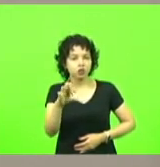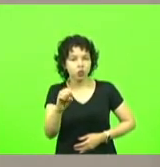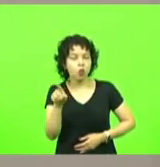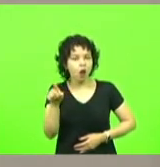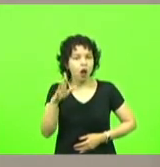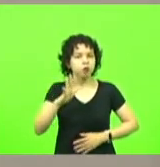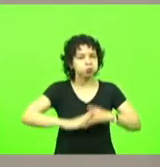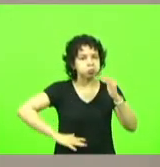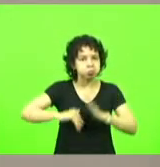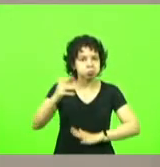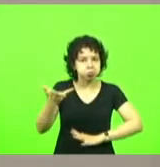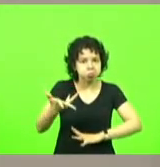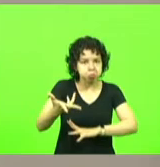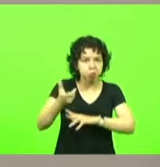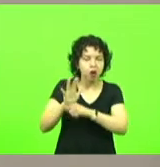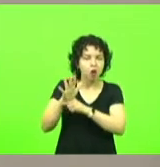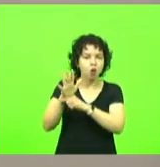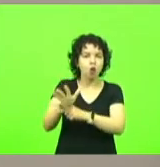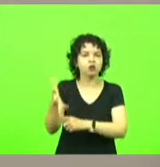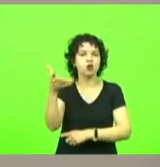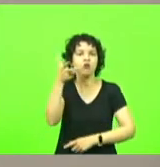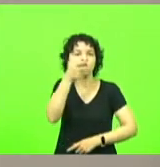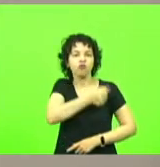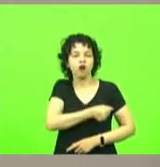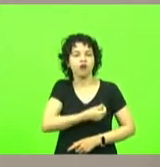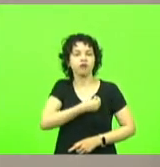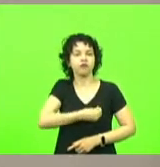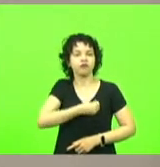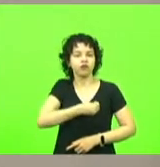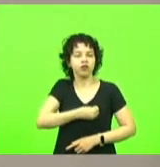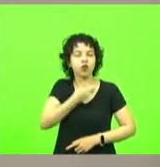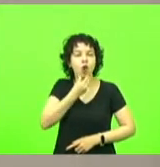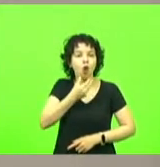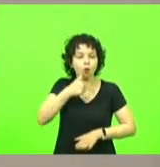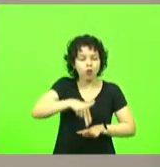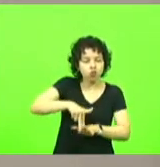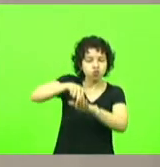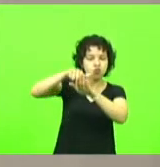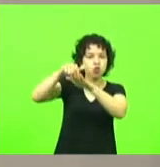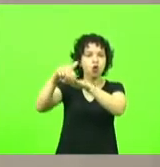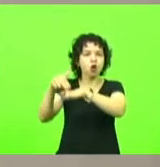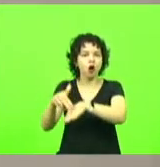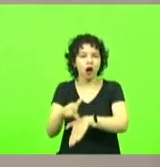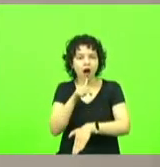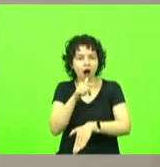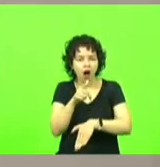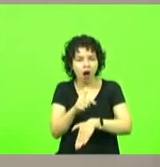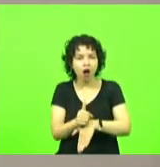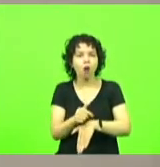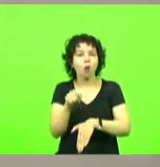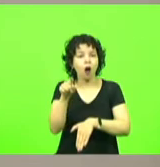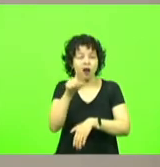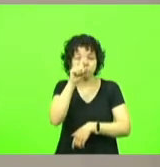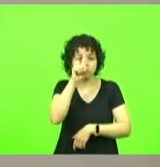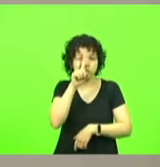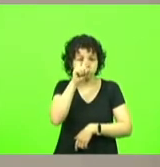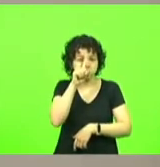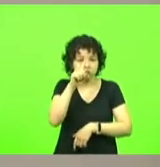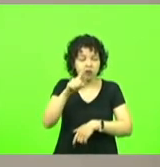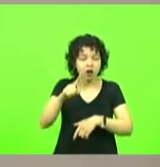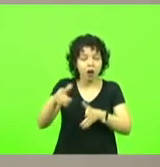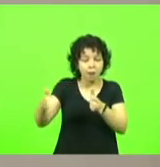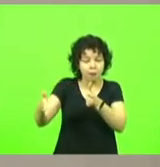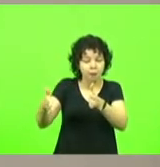no resgate de um surfista que estava em situação de grave risco entre a zona de impacto